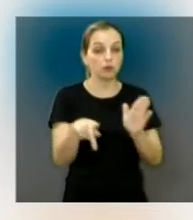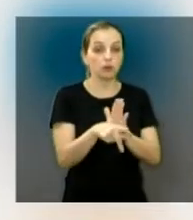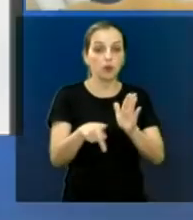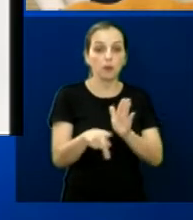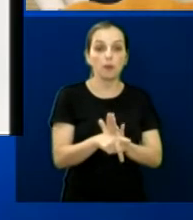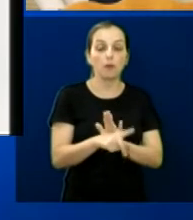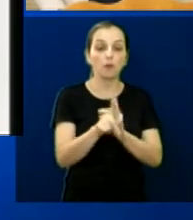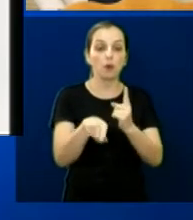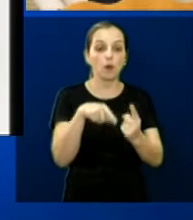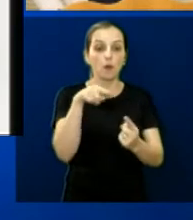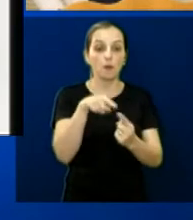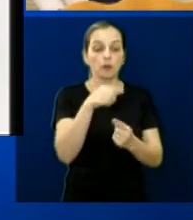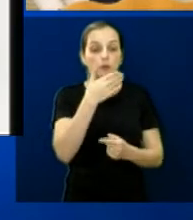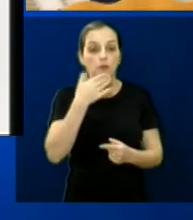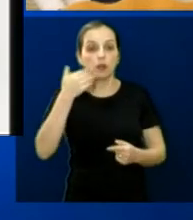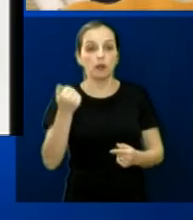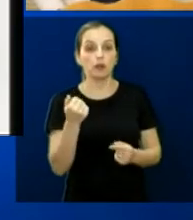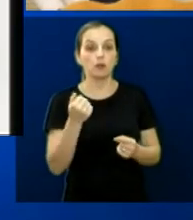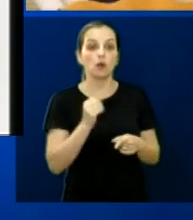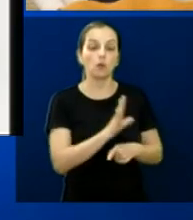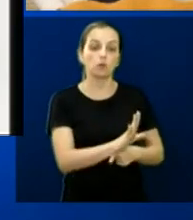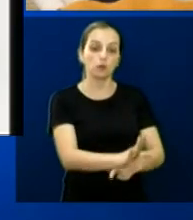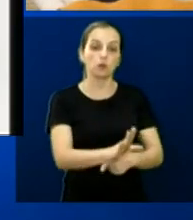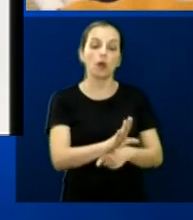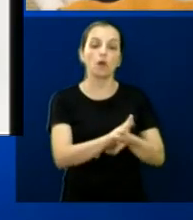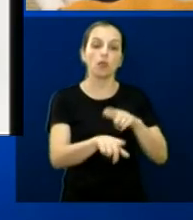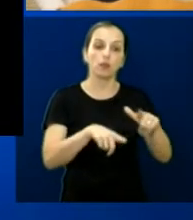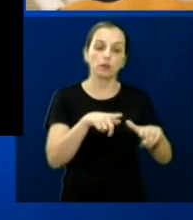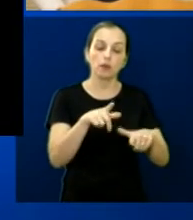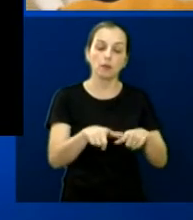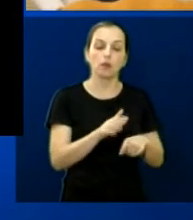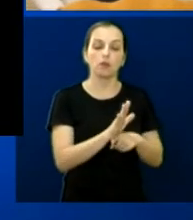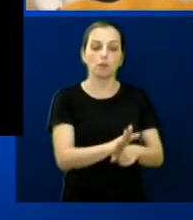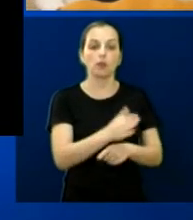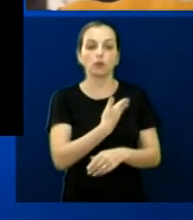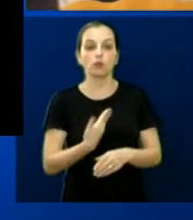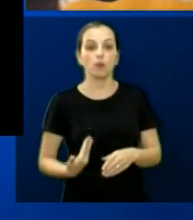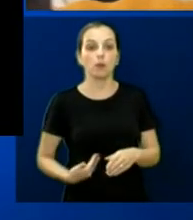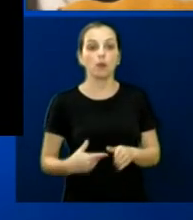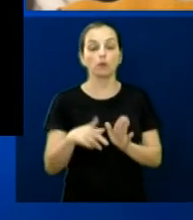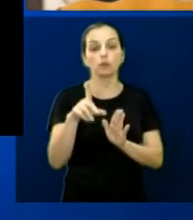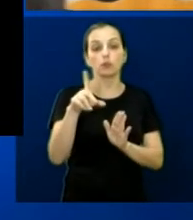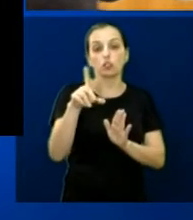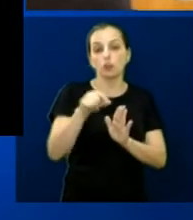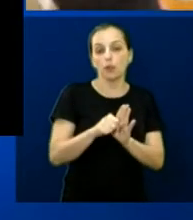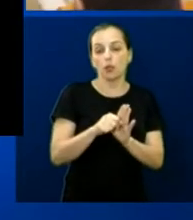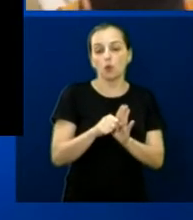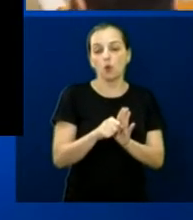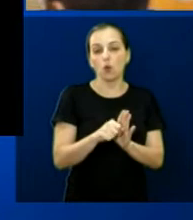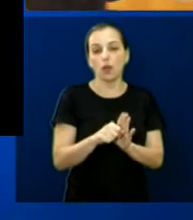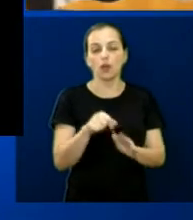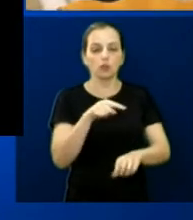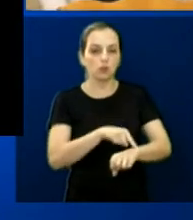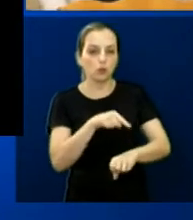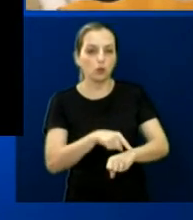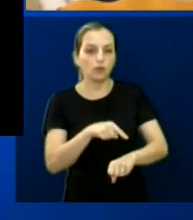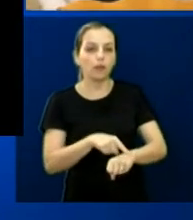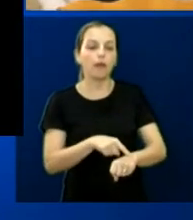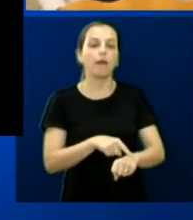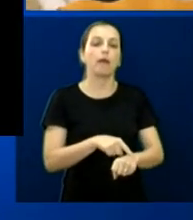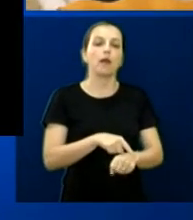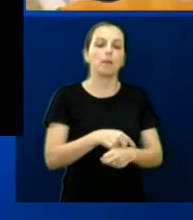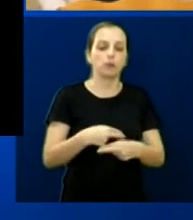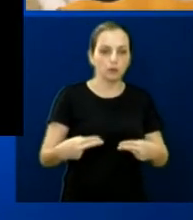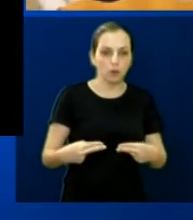A finalidade é melhorar a oferta dos serviços públicos no sentido de reduzir a burocracia. Segundo o Manual das Diretrizes de